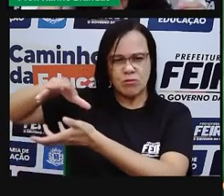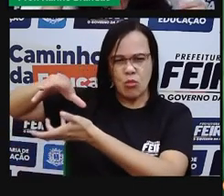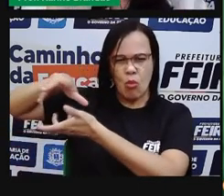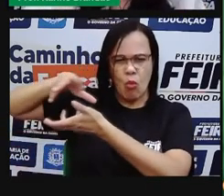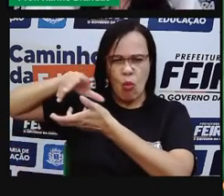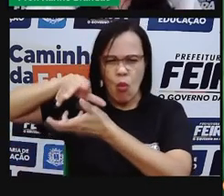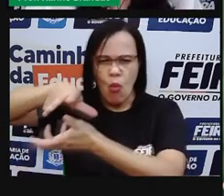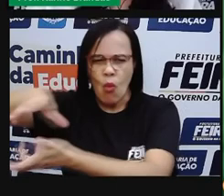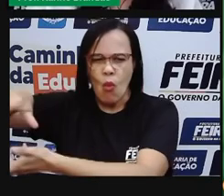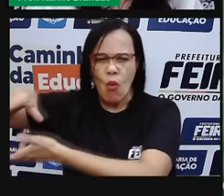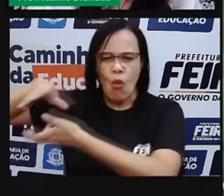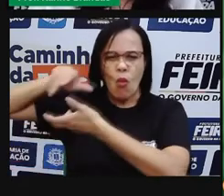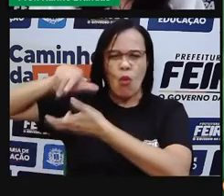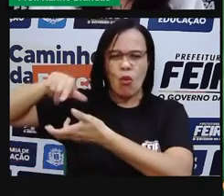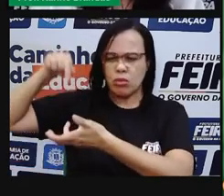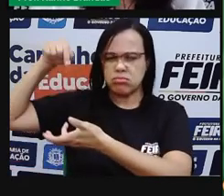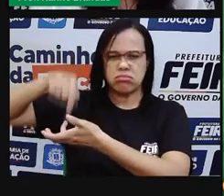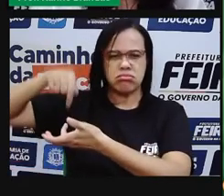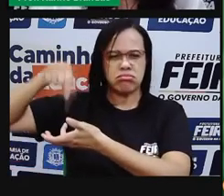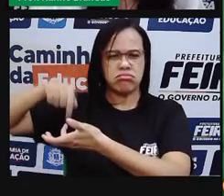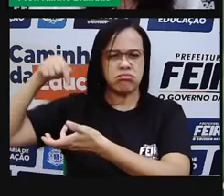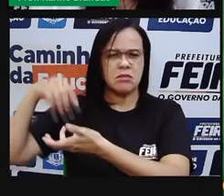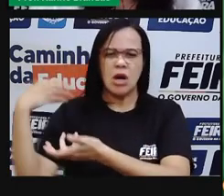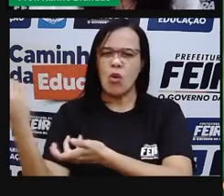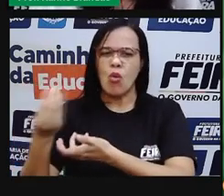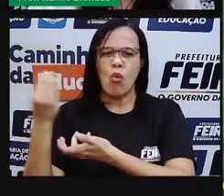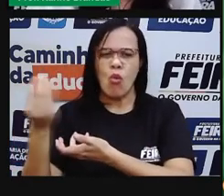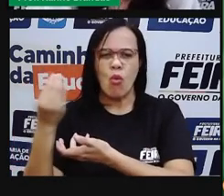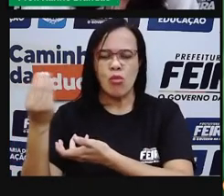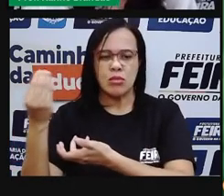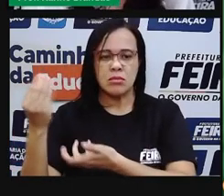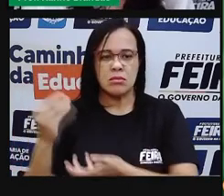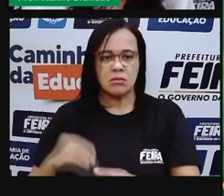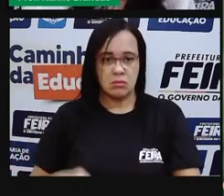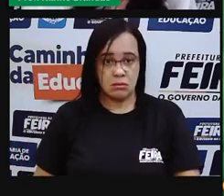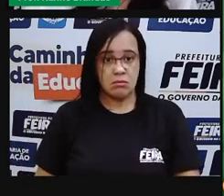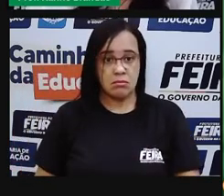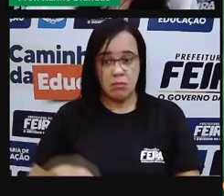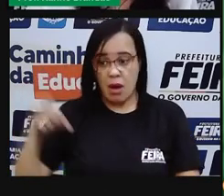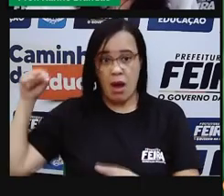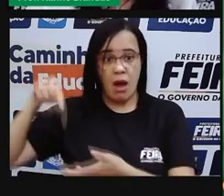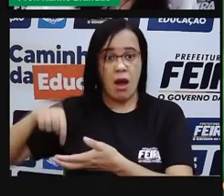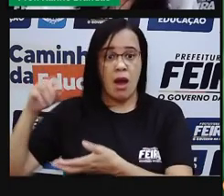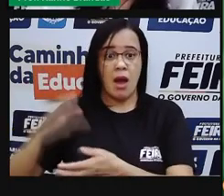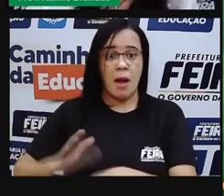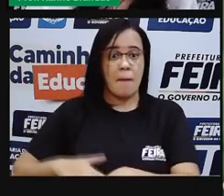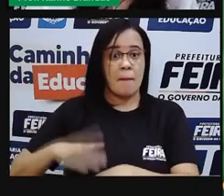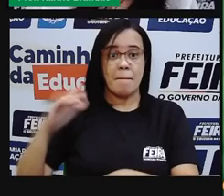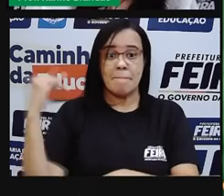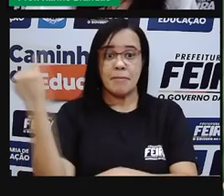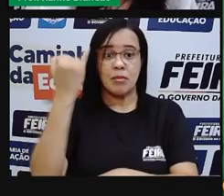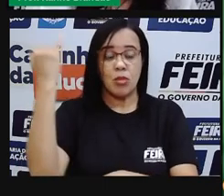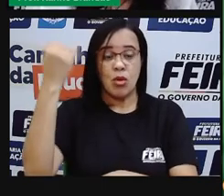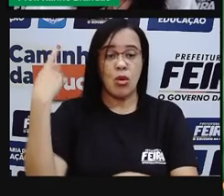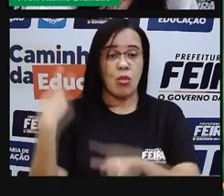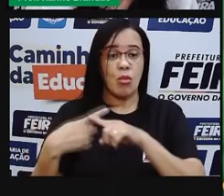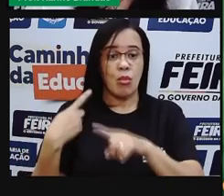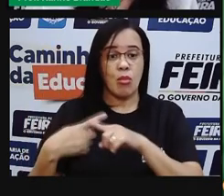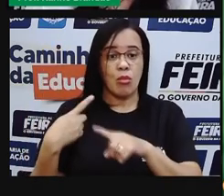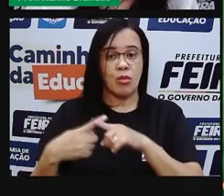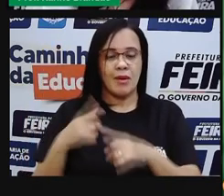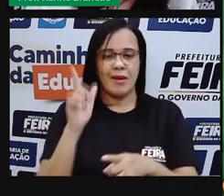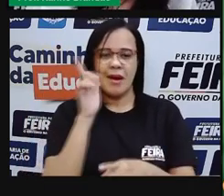ele está numa posição, em comparação com o Sol, que permite que nós, né, tenhamos água